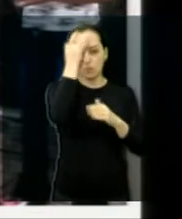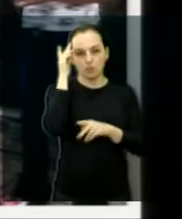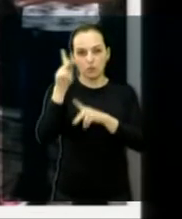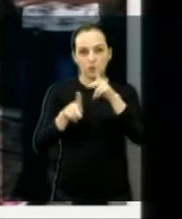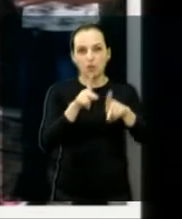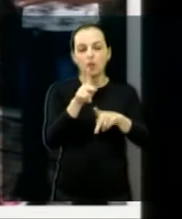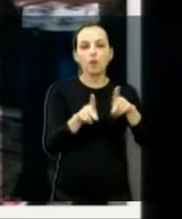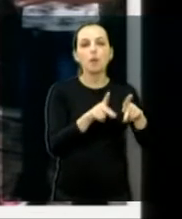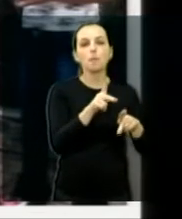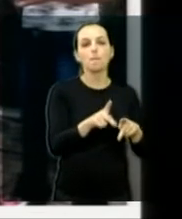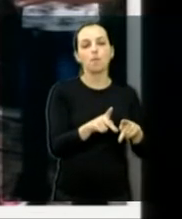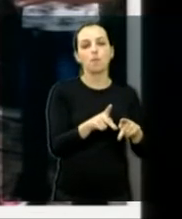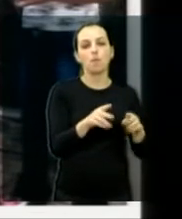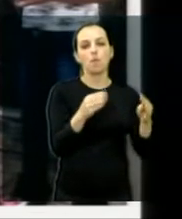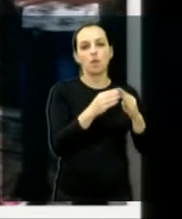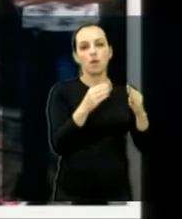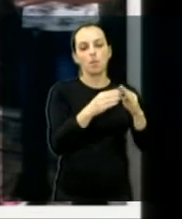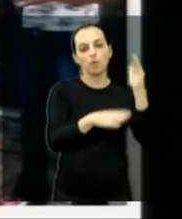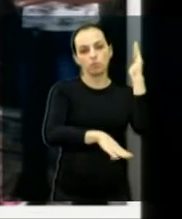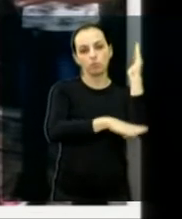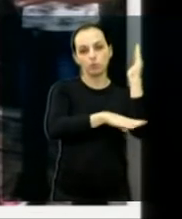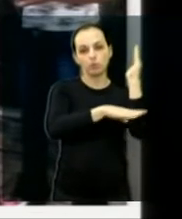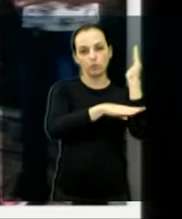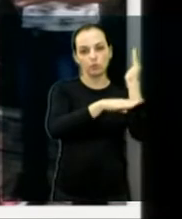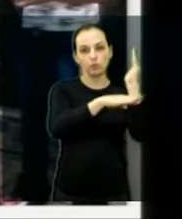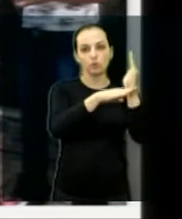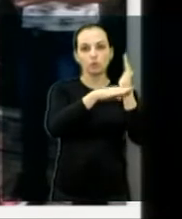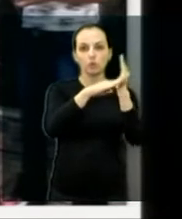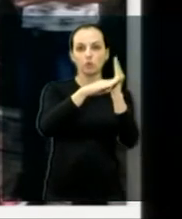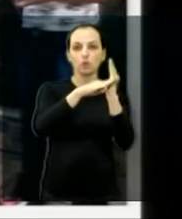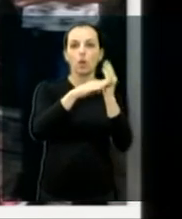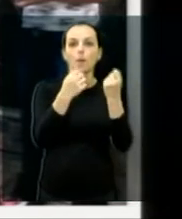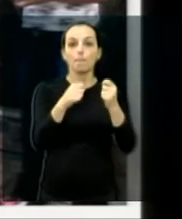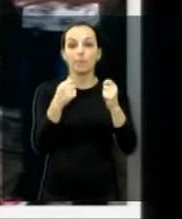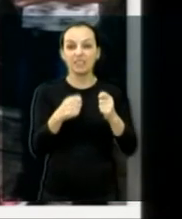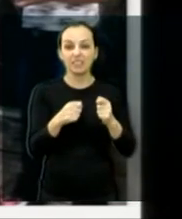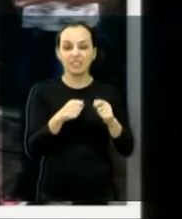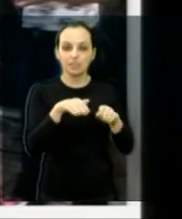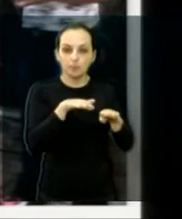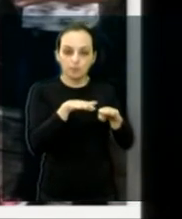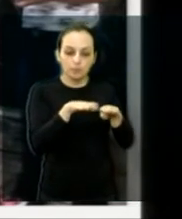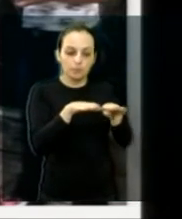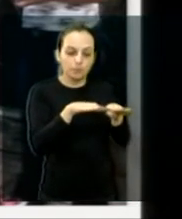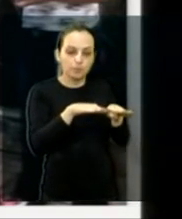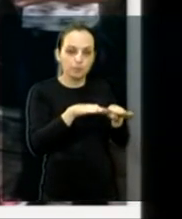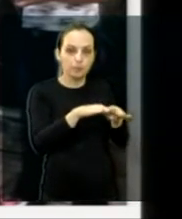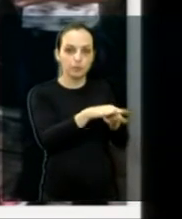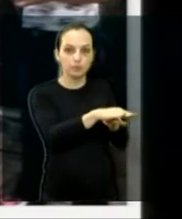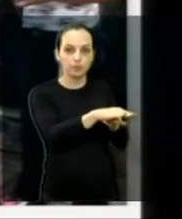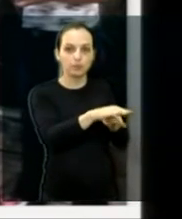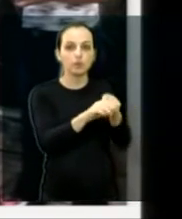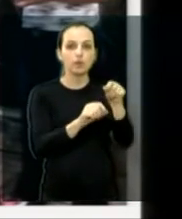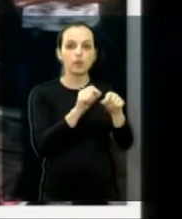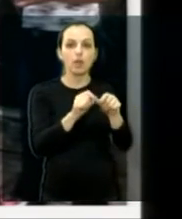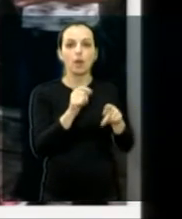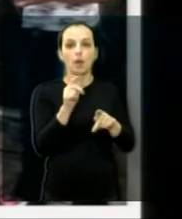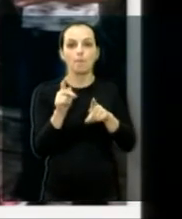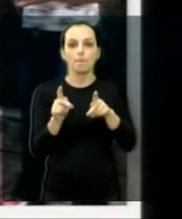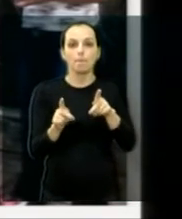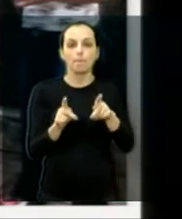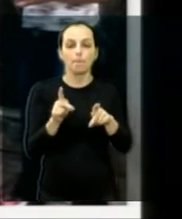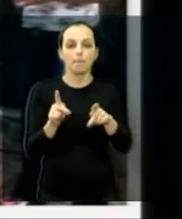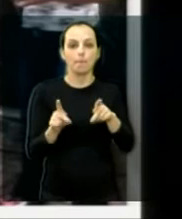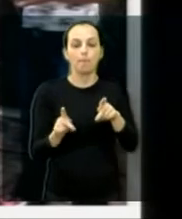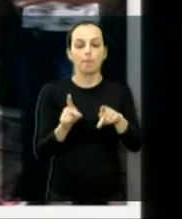SESI ali ao lado, eles queriam um estacionamento ali, 45 graus, e eu, com a população do prédio, convidei o Nilson